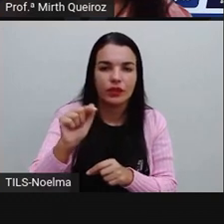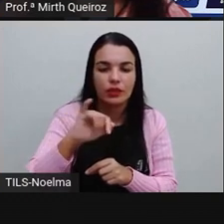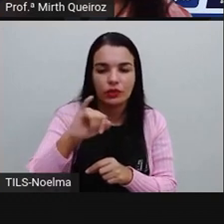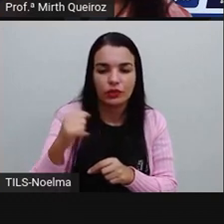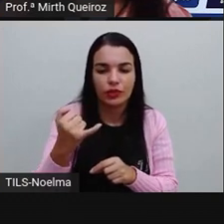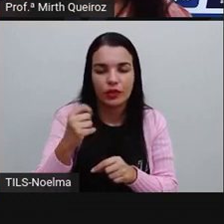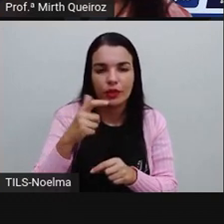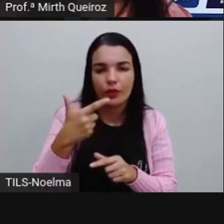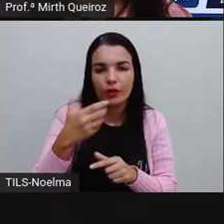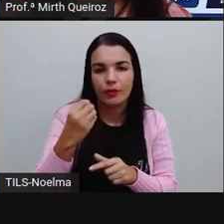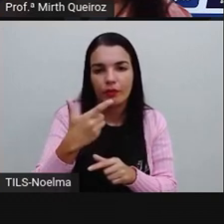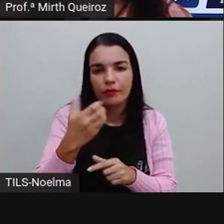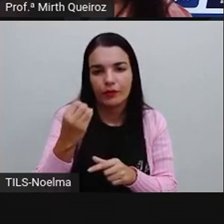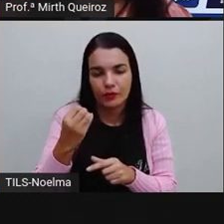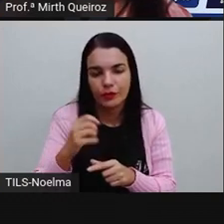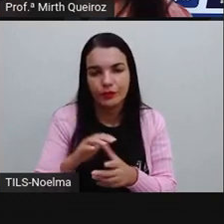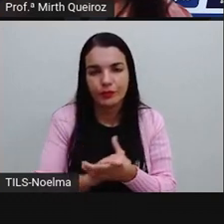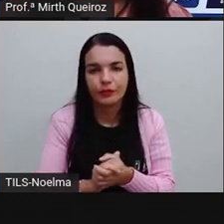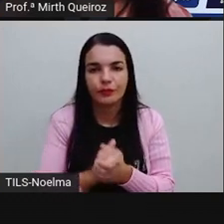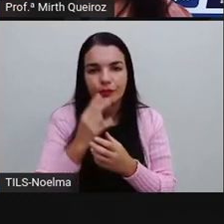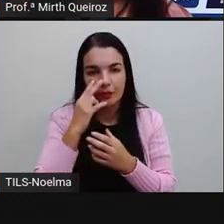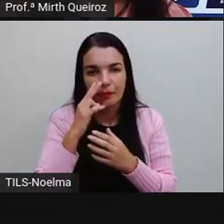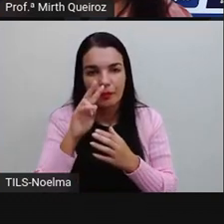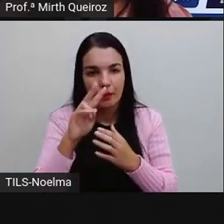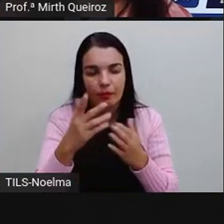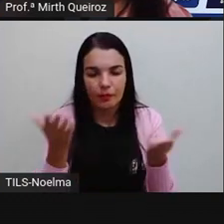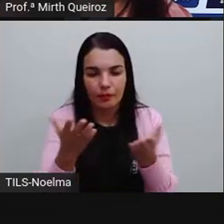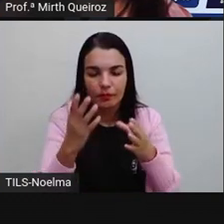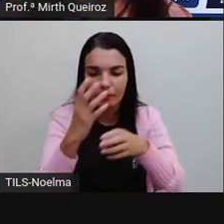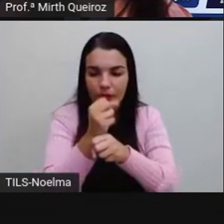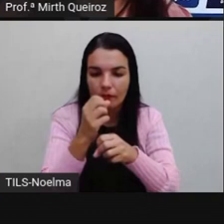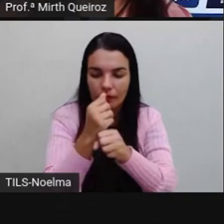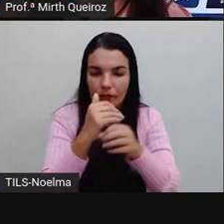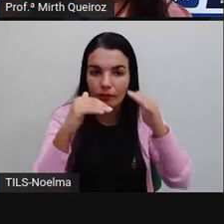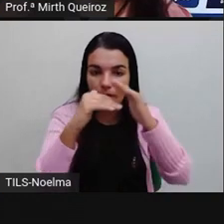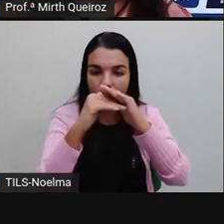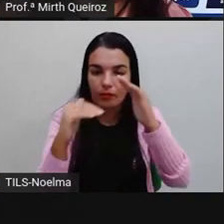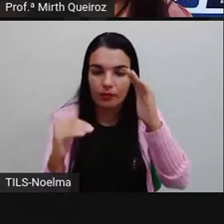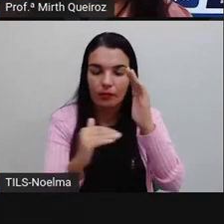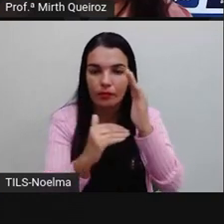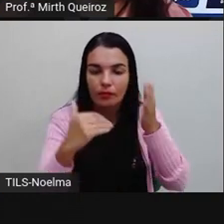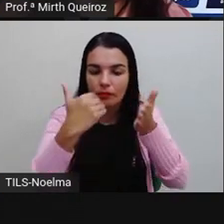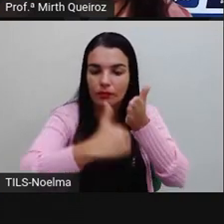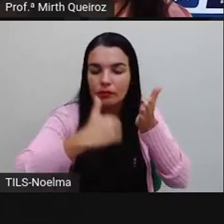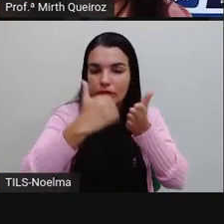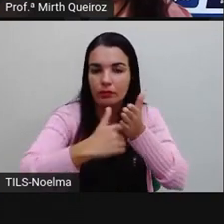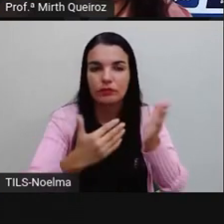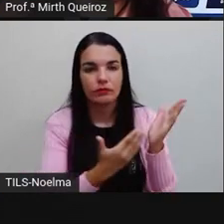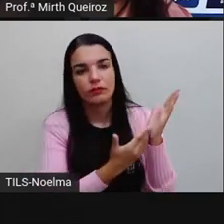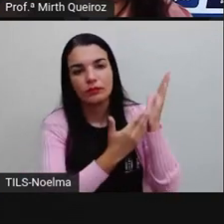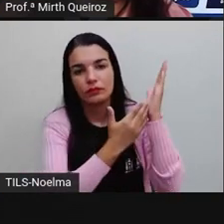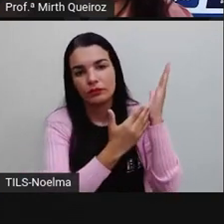,27 km de área desmatada.